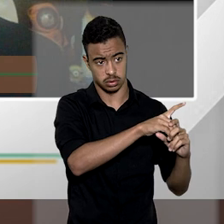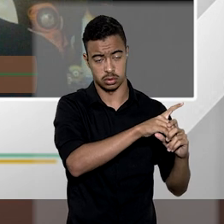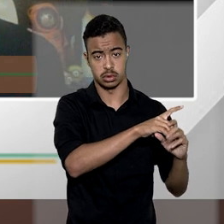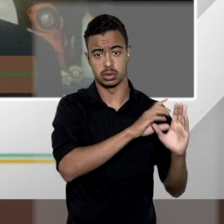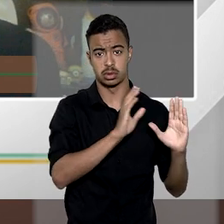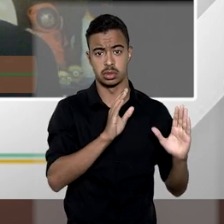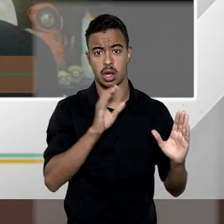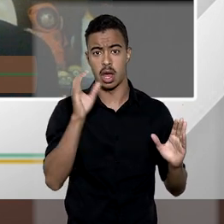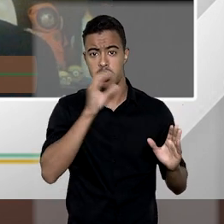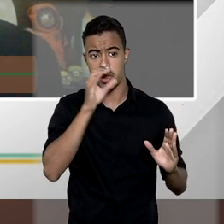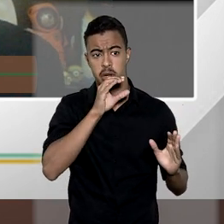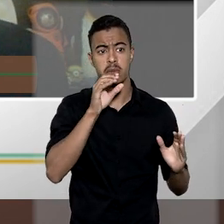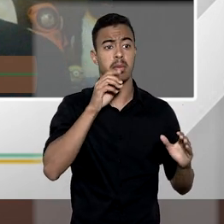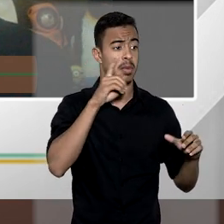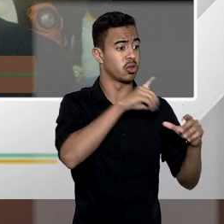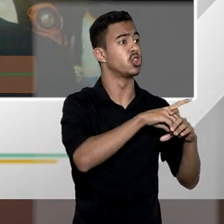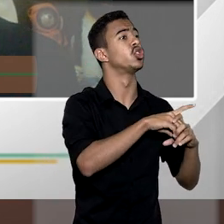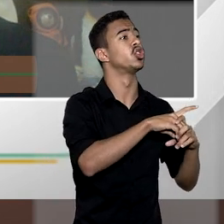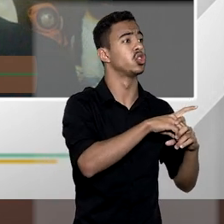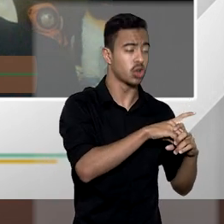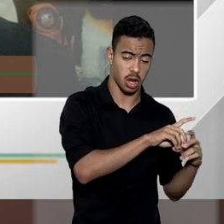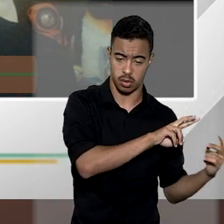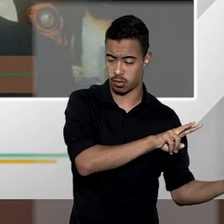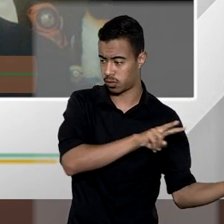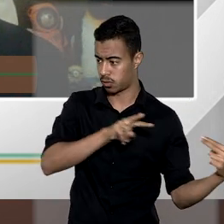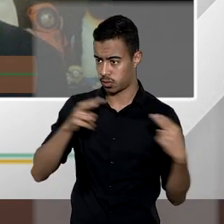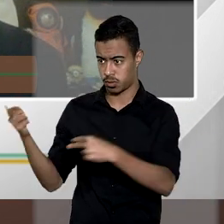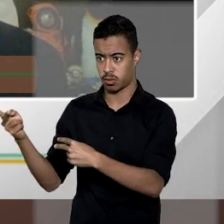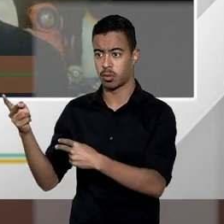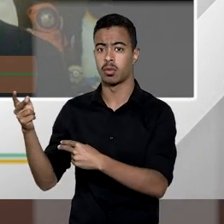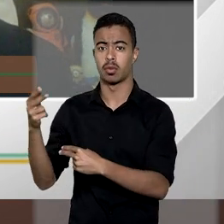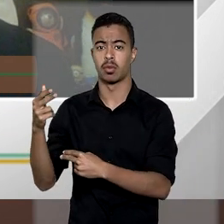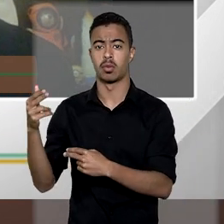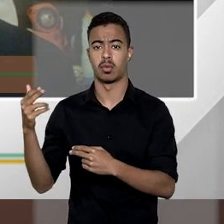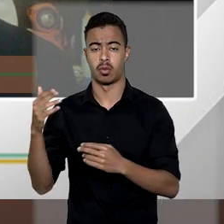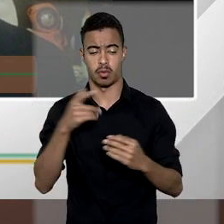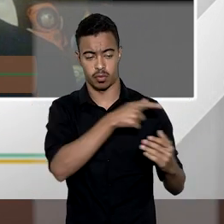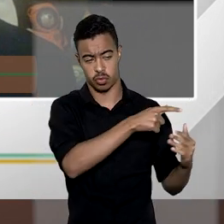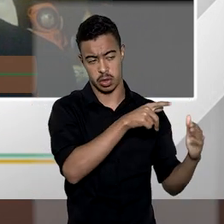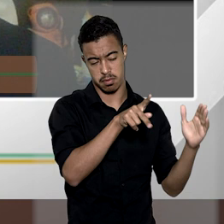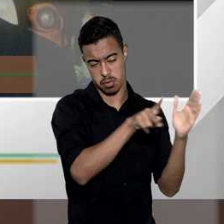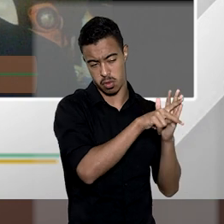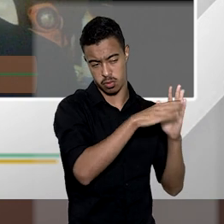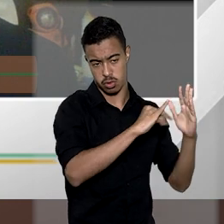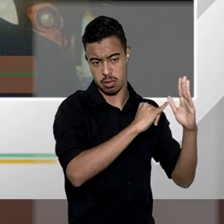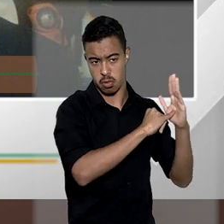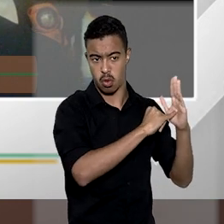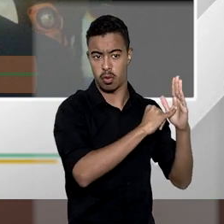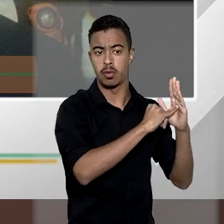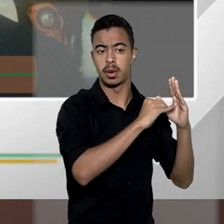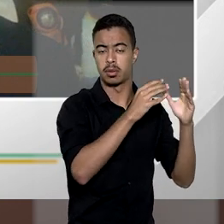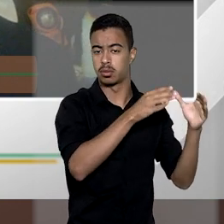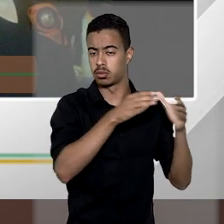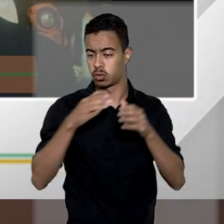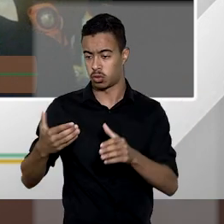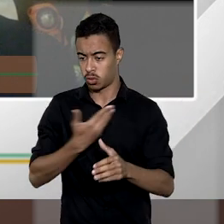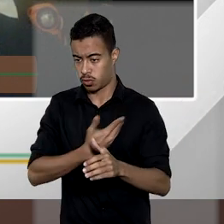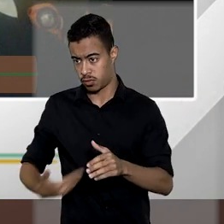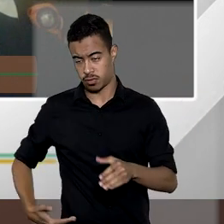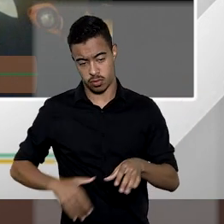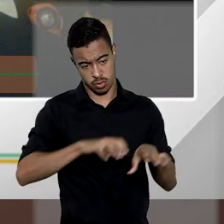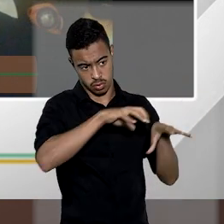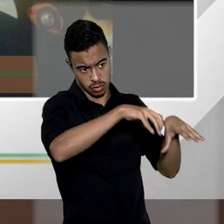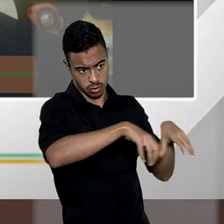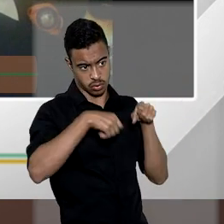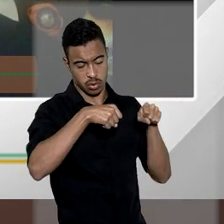passa-se imediatamente o bem para o domínio público e os interessados na indenização discutem entre si para quem